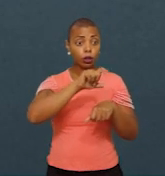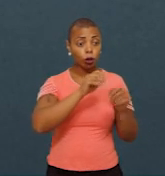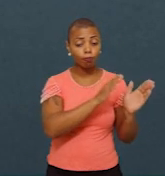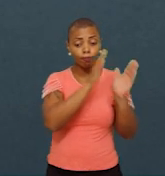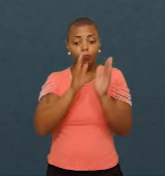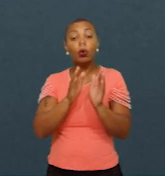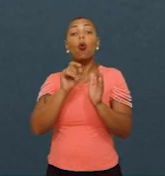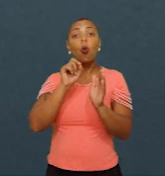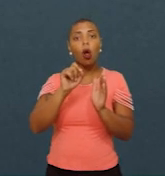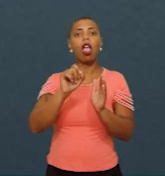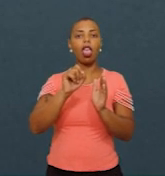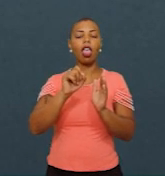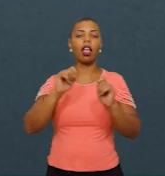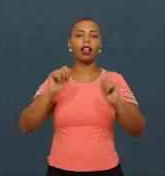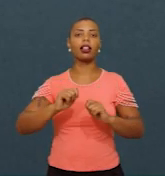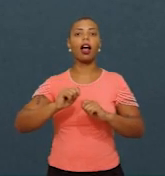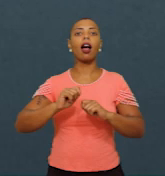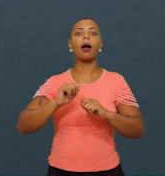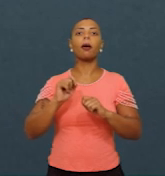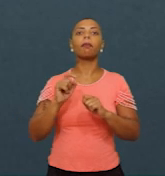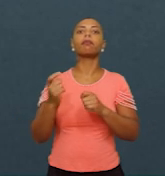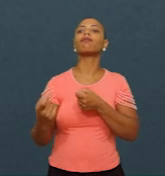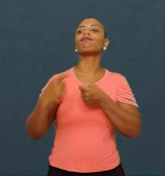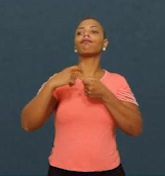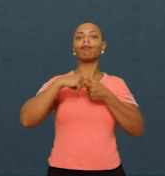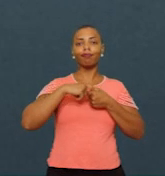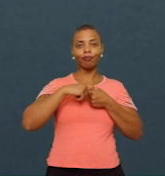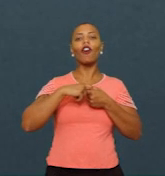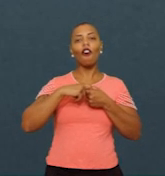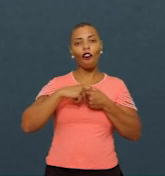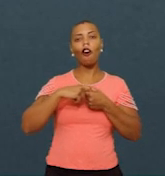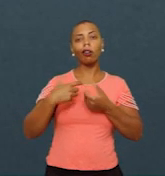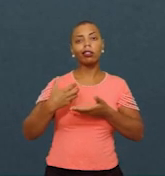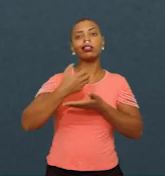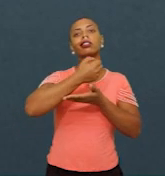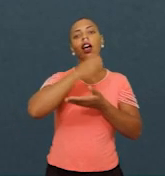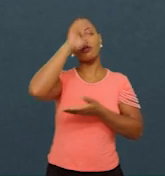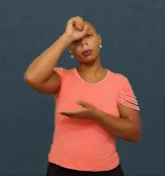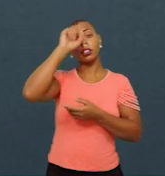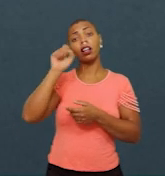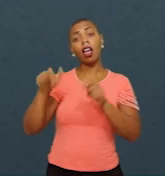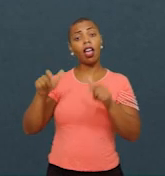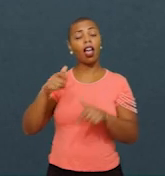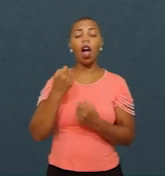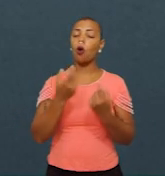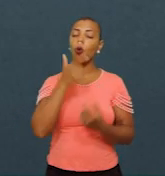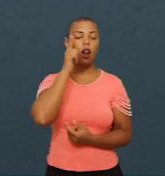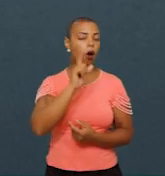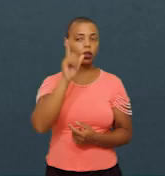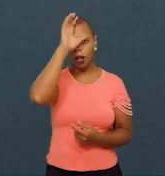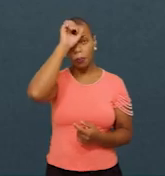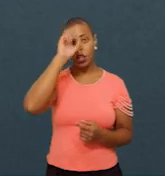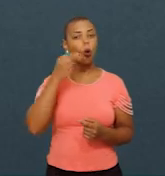fazer a recuperação de aprendizagem daqueles que realmente não conseguiram aprender ou não